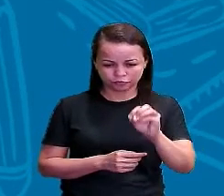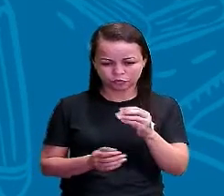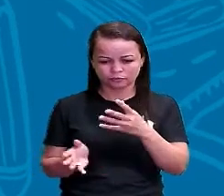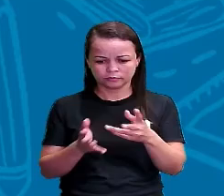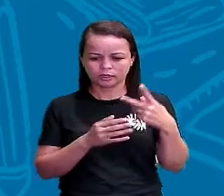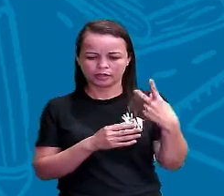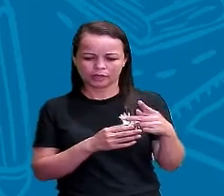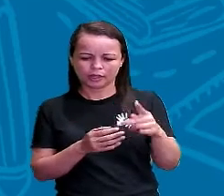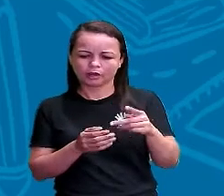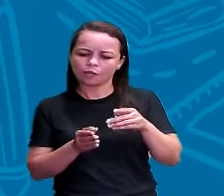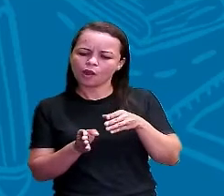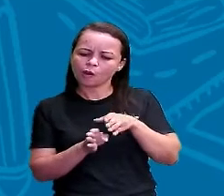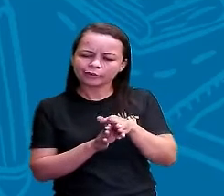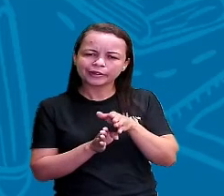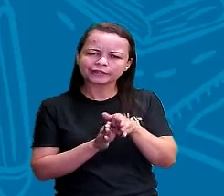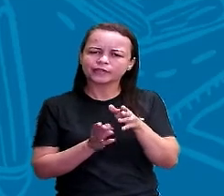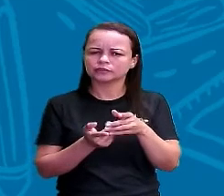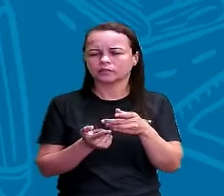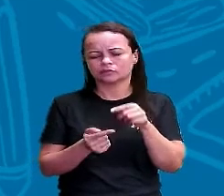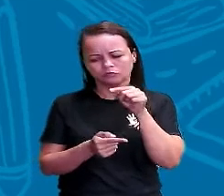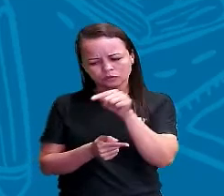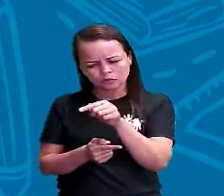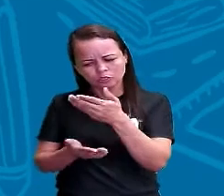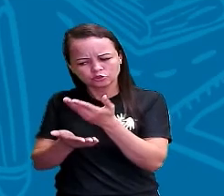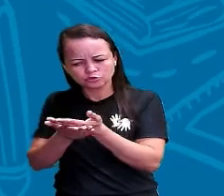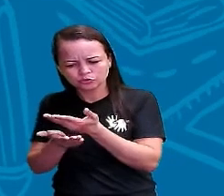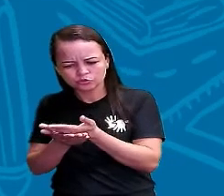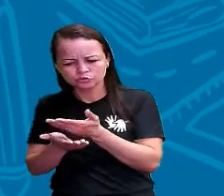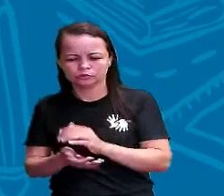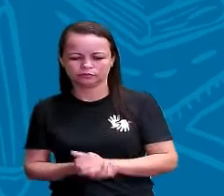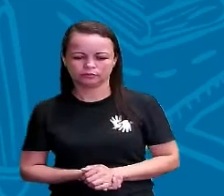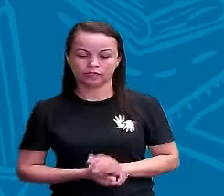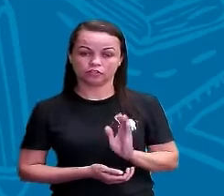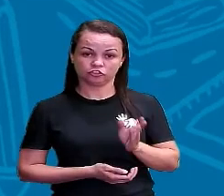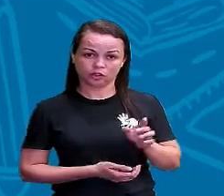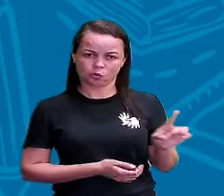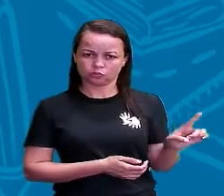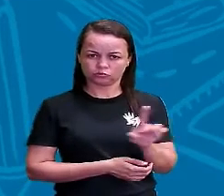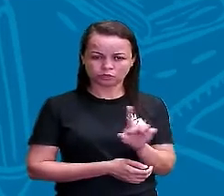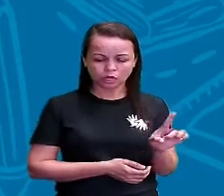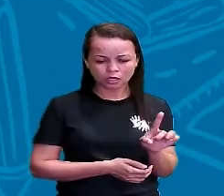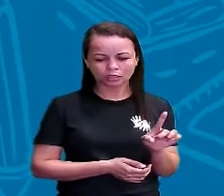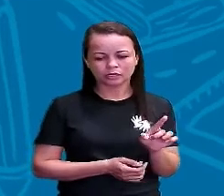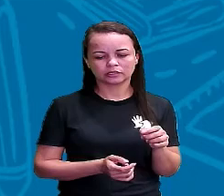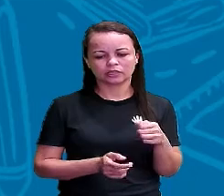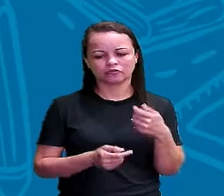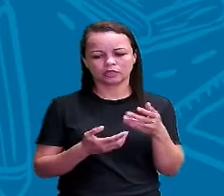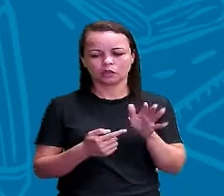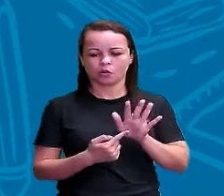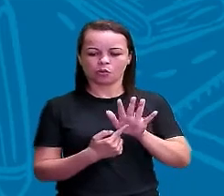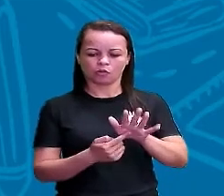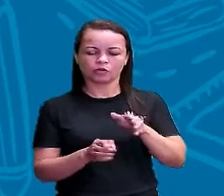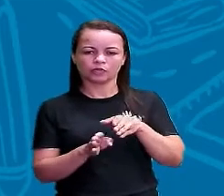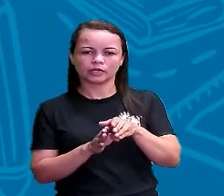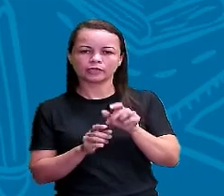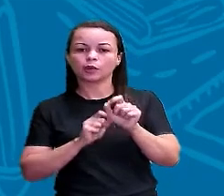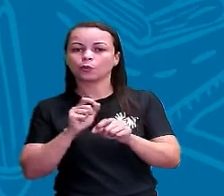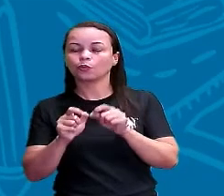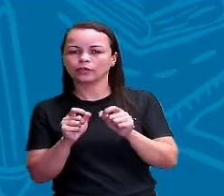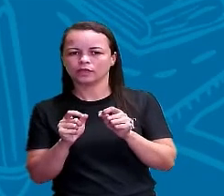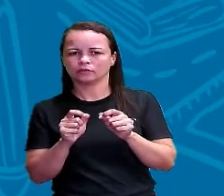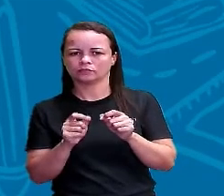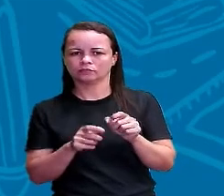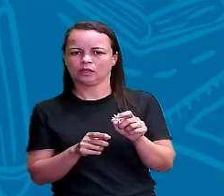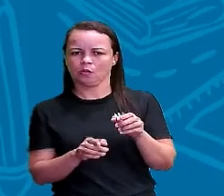estude. Né? Tá orientando aí. Já o negativo, orienta que alguém não realiza essa ação. Por exemplo, não tinha